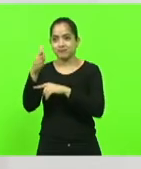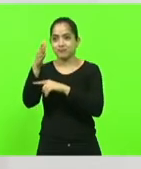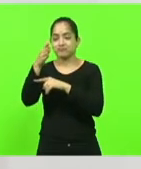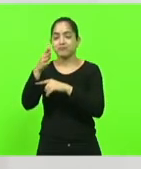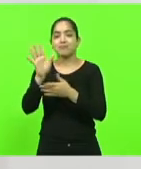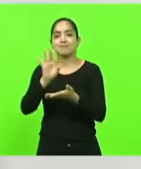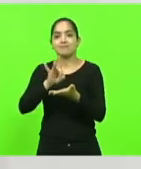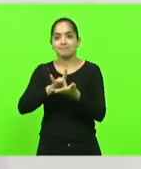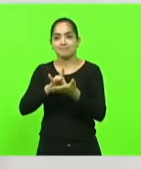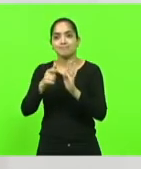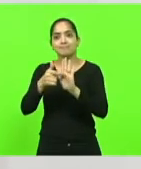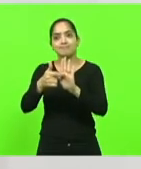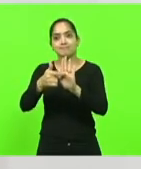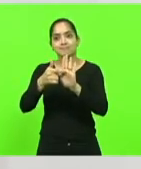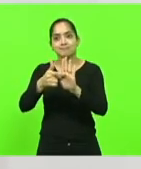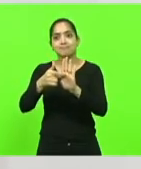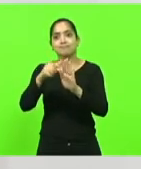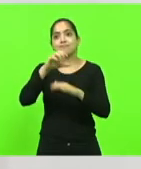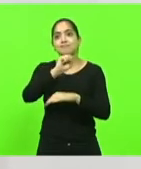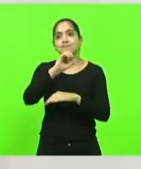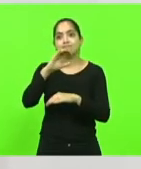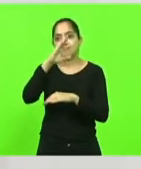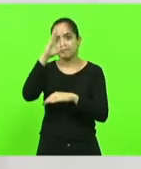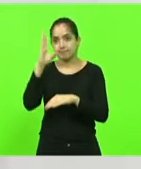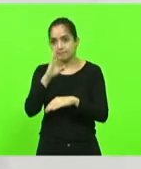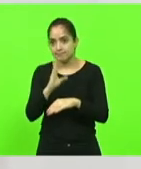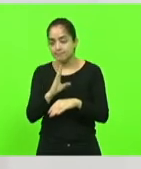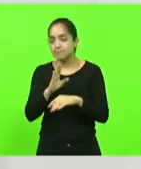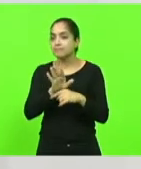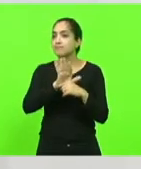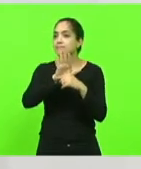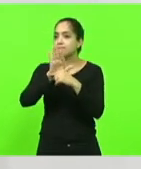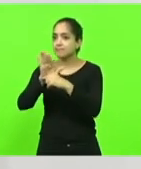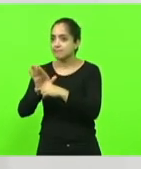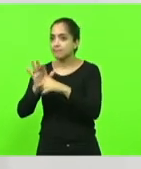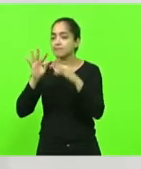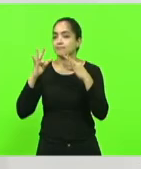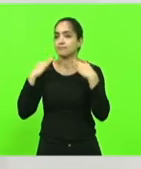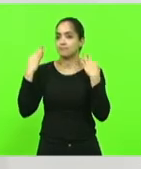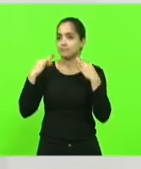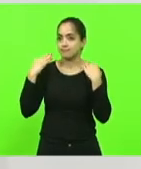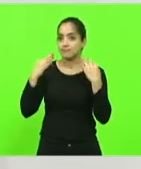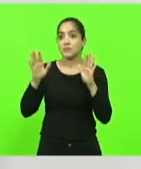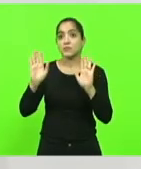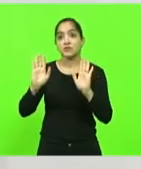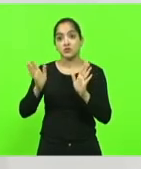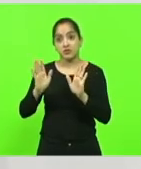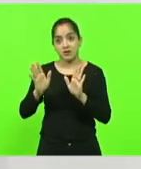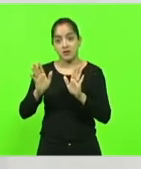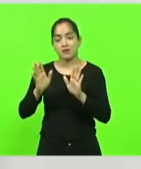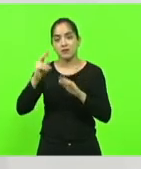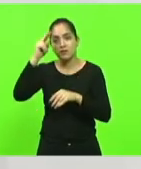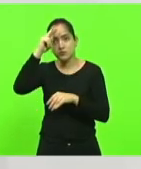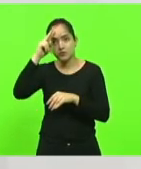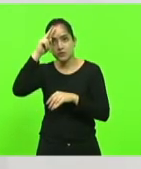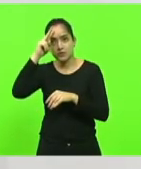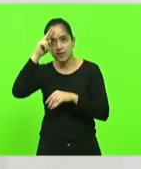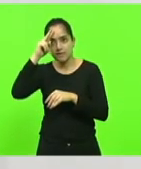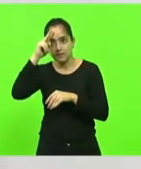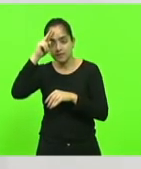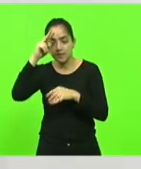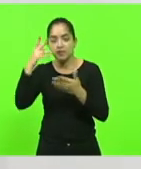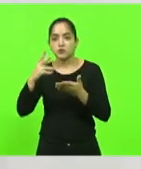Catarina, para o nosso Brasil, como a cidade pode contribuir com o turismo, como a cidade já contribui historicamente. Ela tem todo um